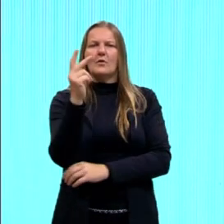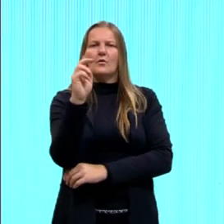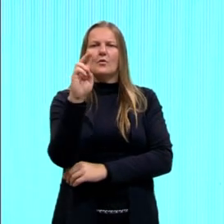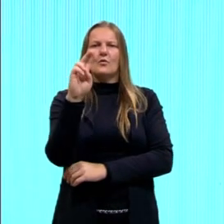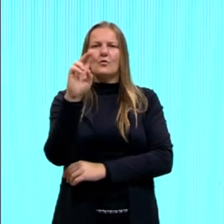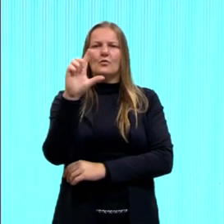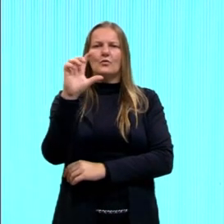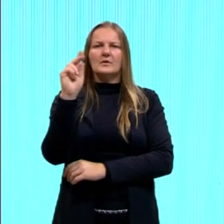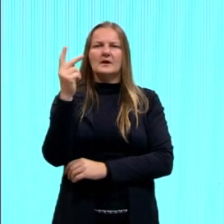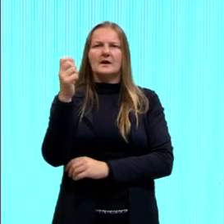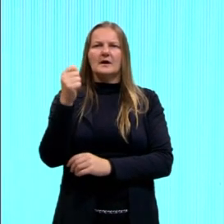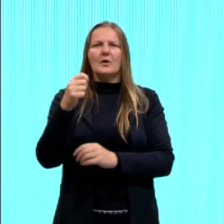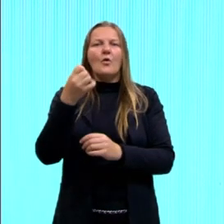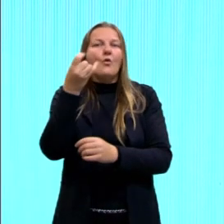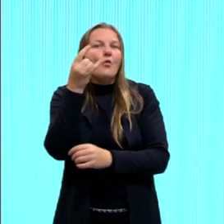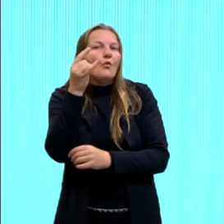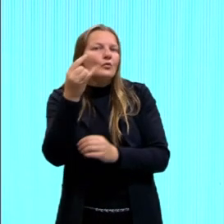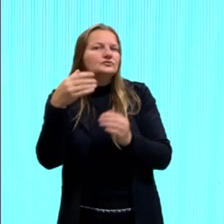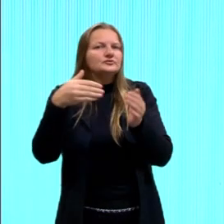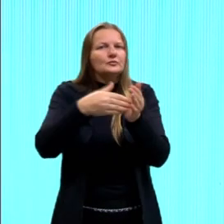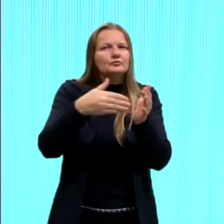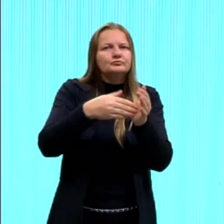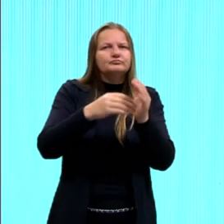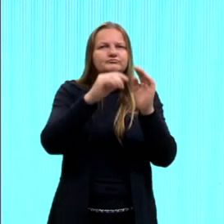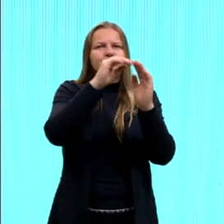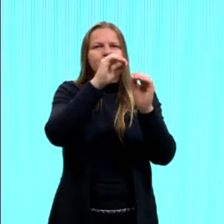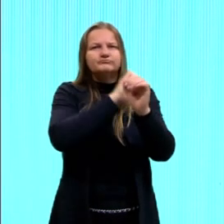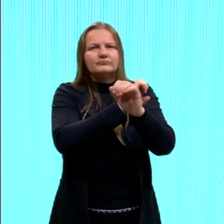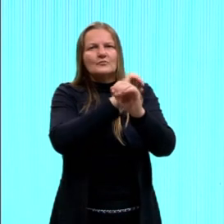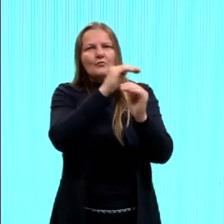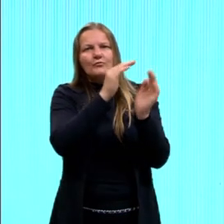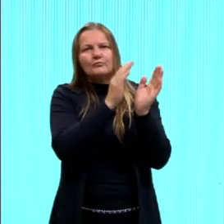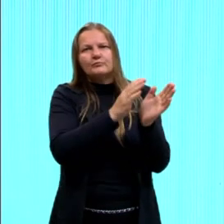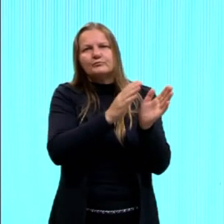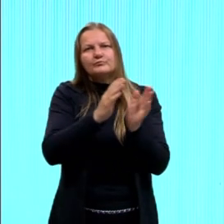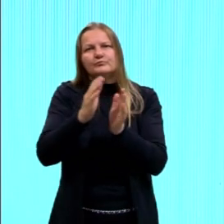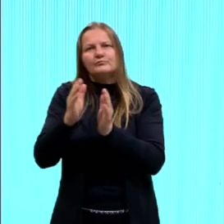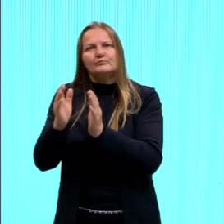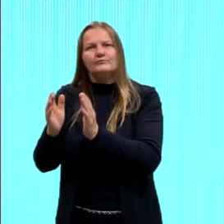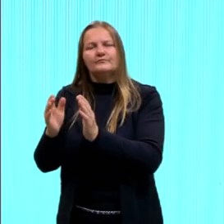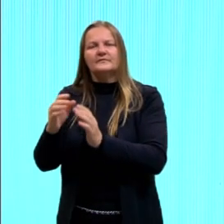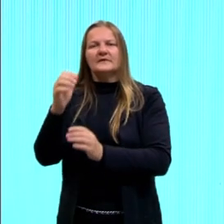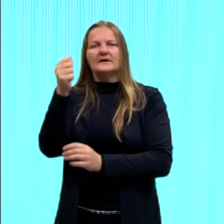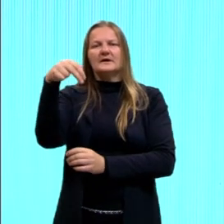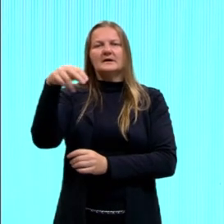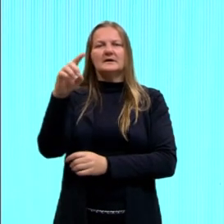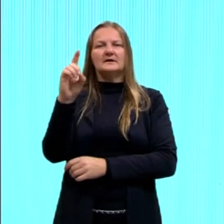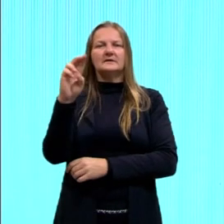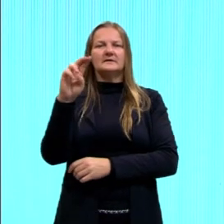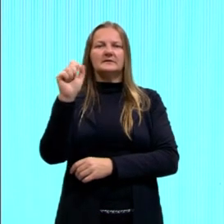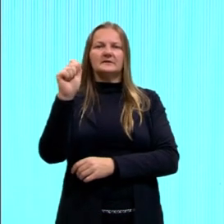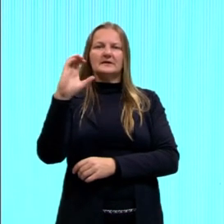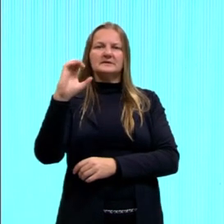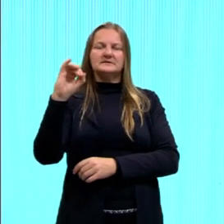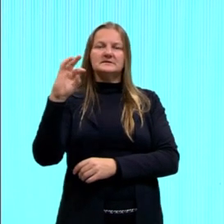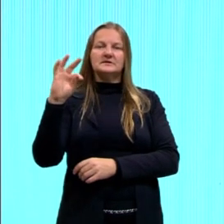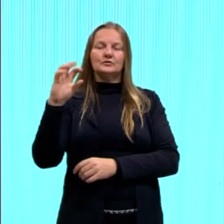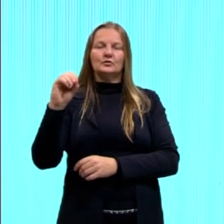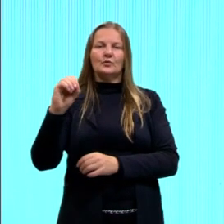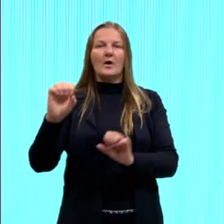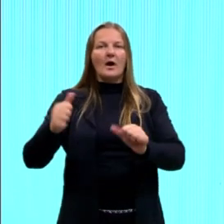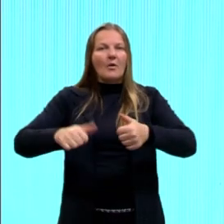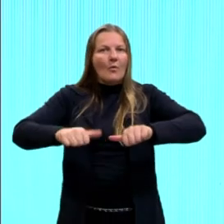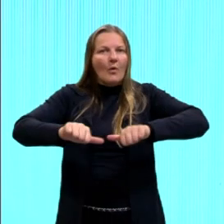O andracito é o último estágio aí do nosso carvão mineral, é quando a gente vai conseguir ter a maior qualidade